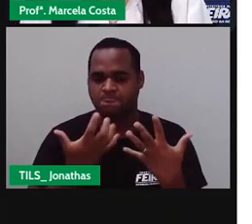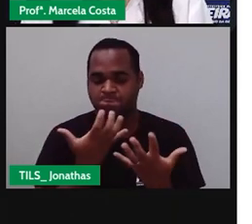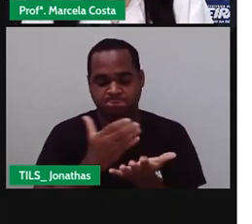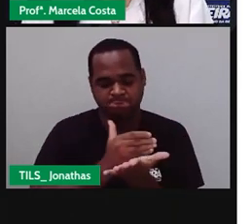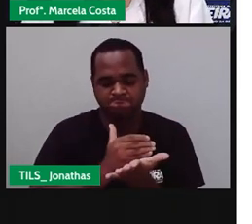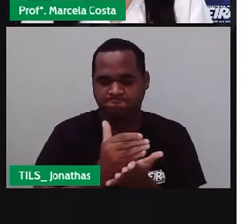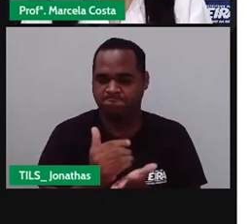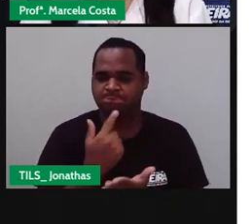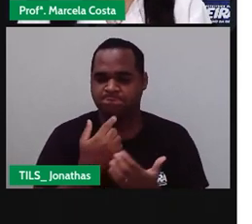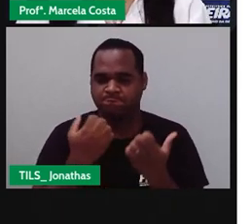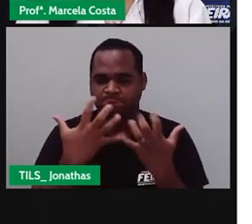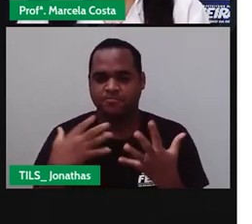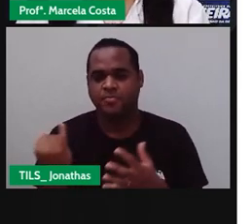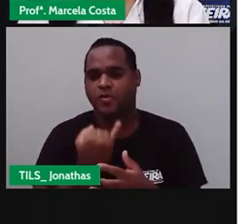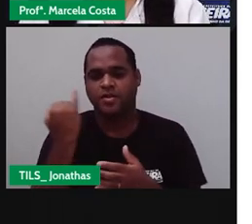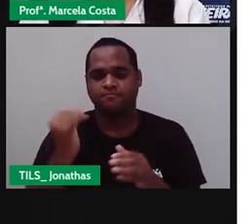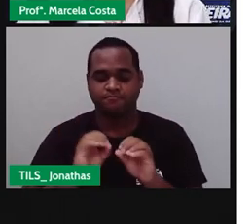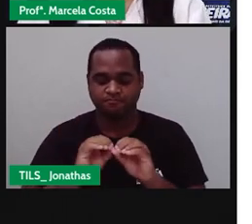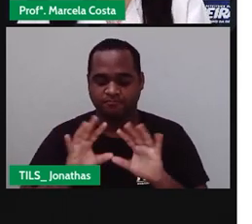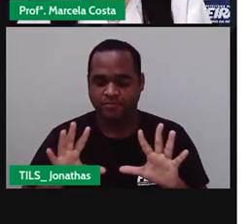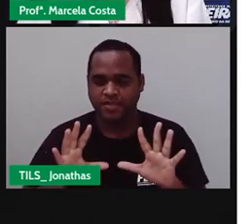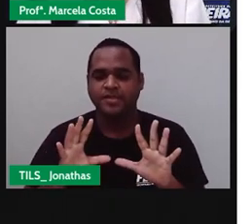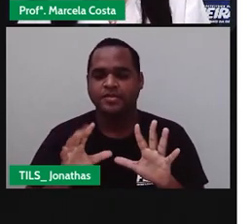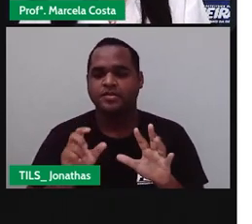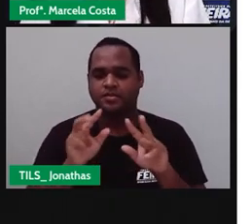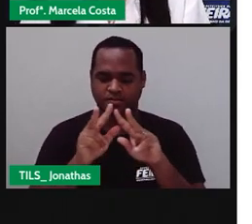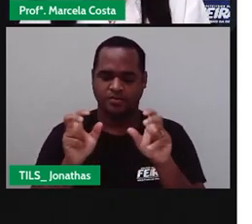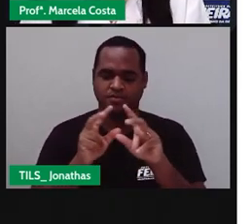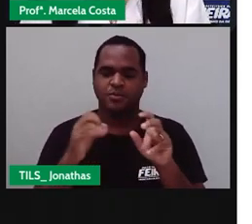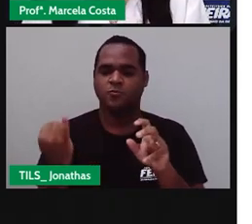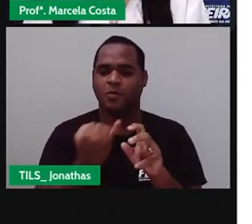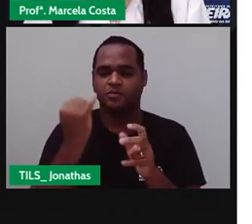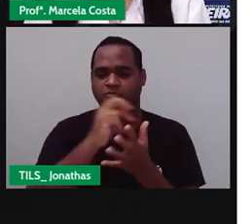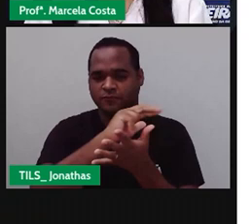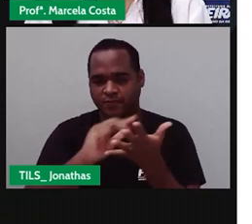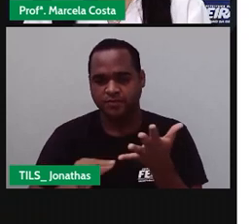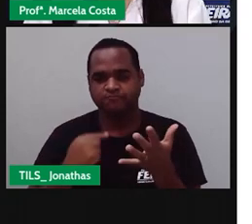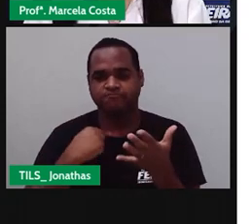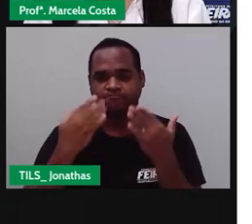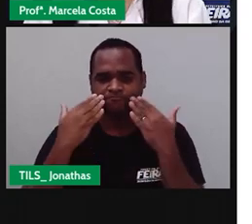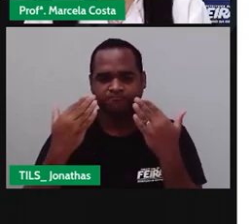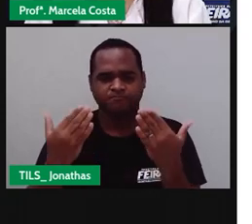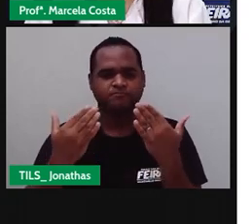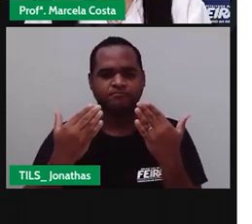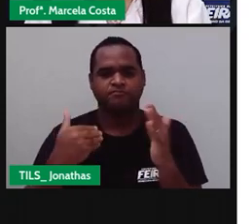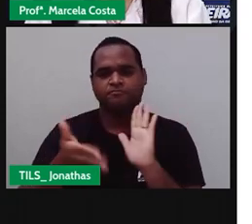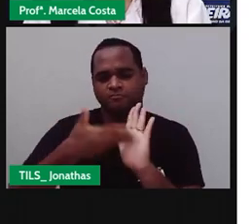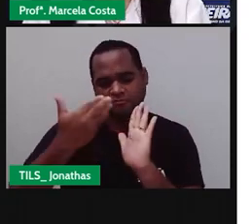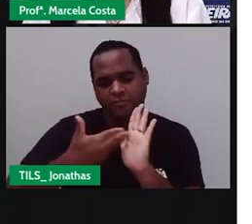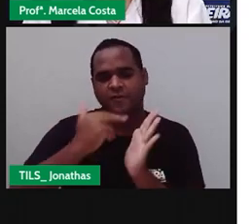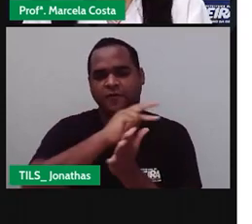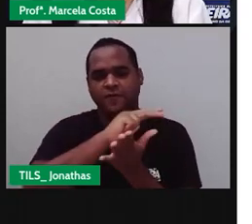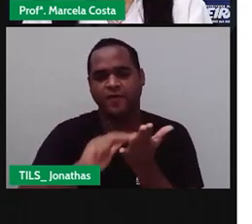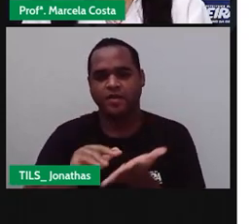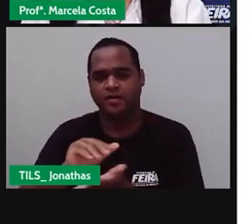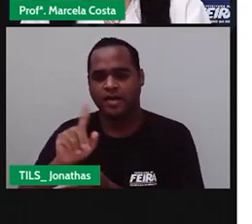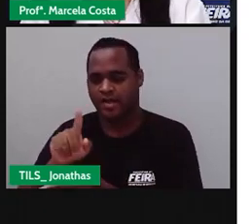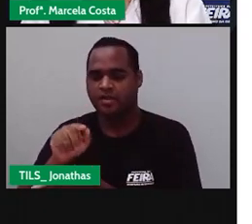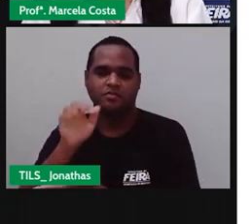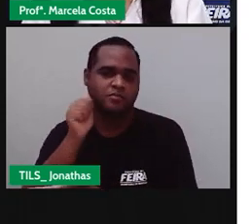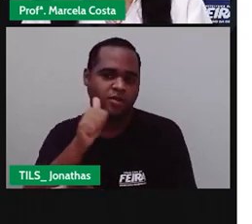a explorar esse assunto com vocês, mostrando o livro Diversidade, da